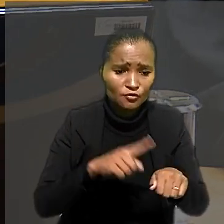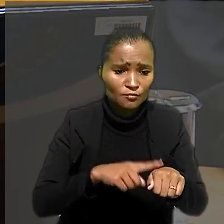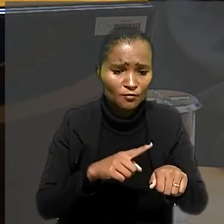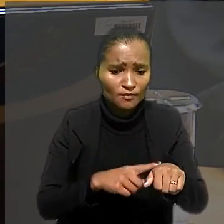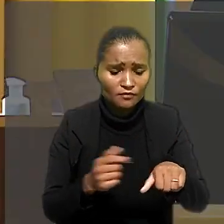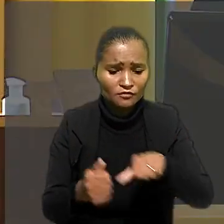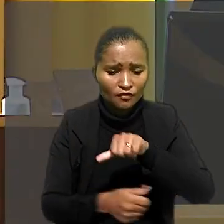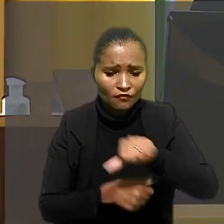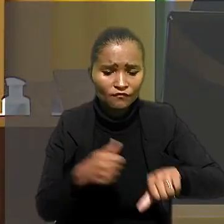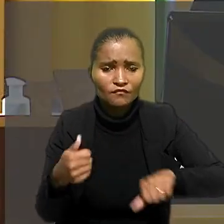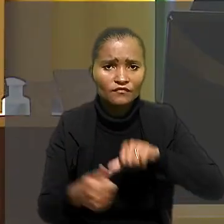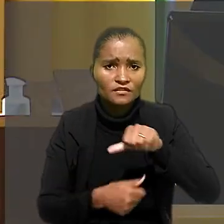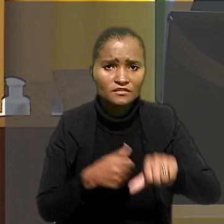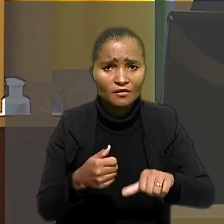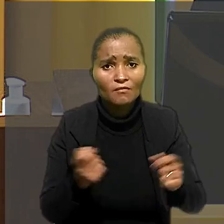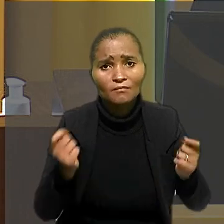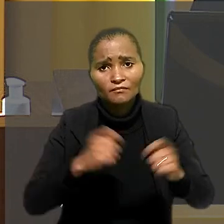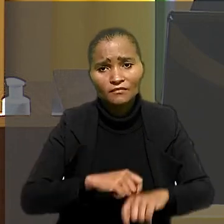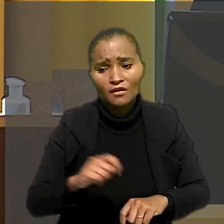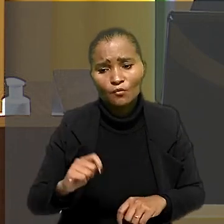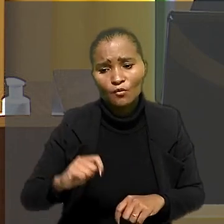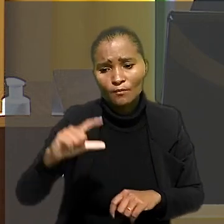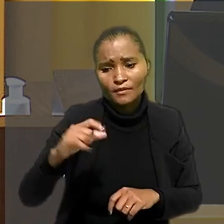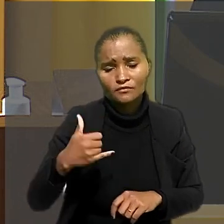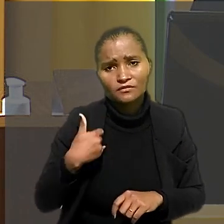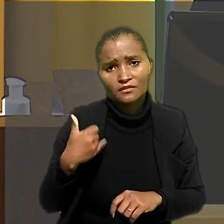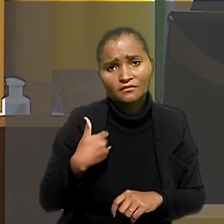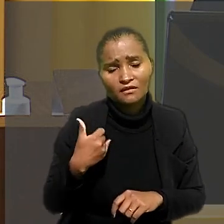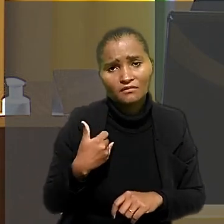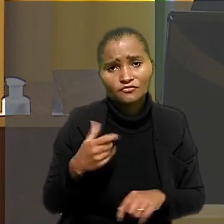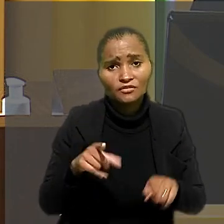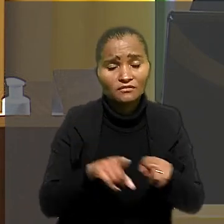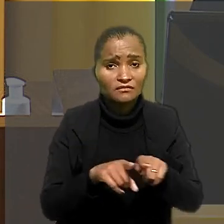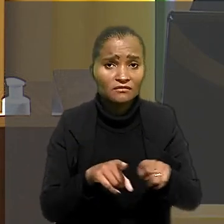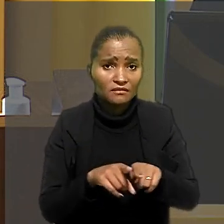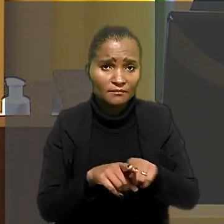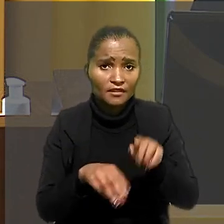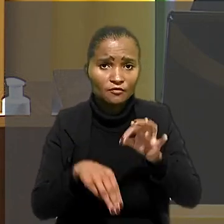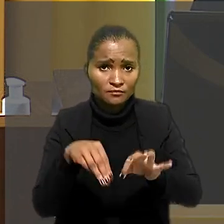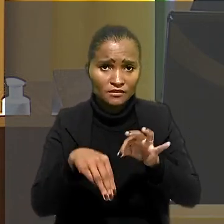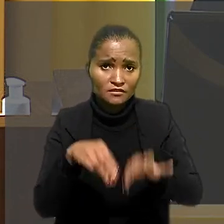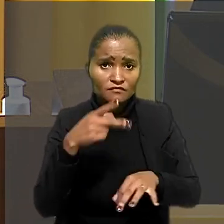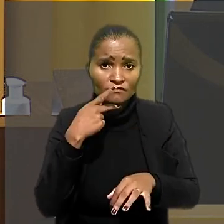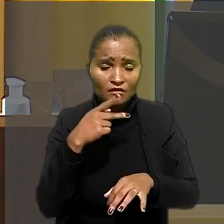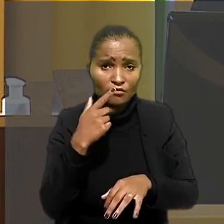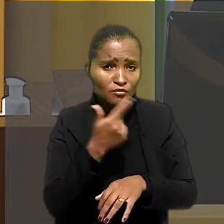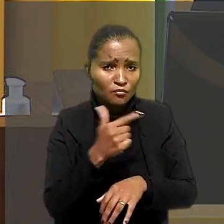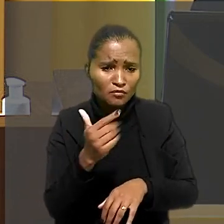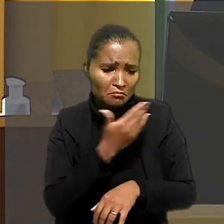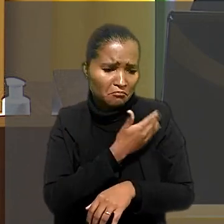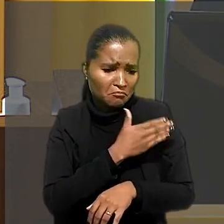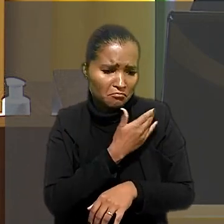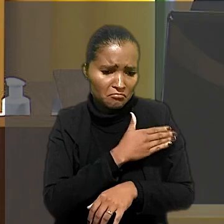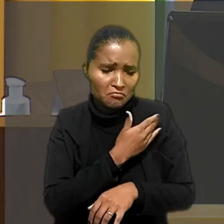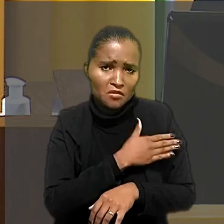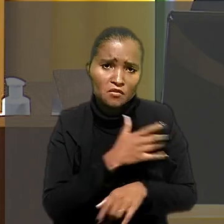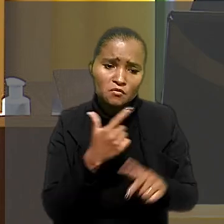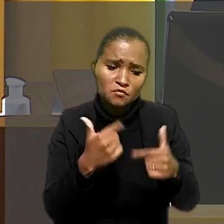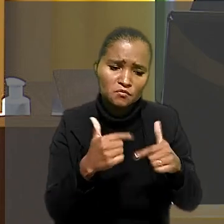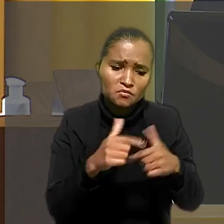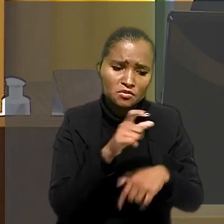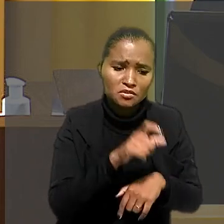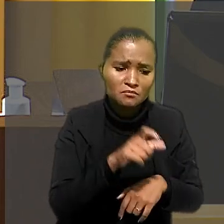conversão, permitindo o aumento da idade. Também de acordo com o ministro, não há discriminação arbitrária dos